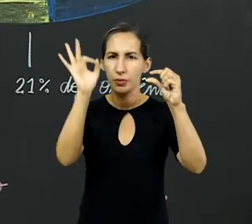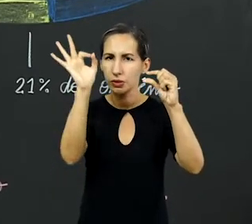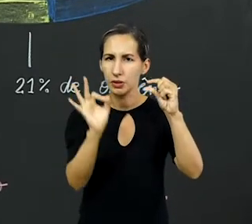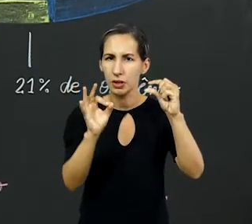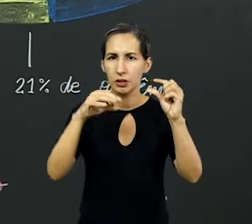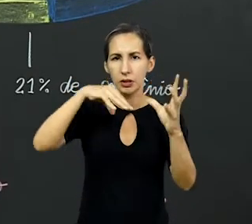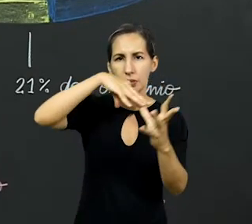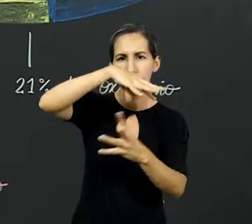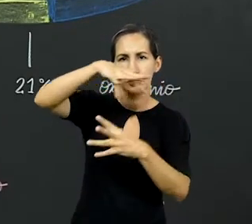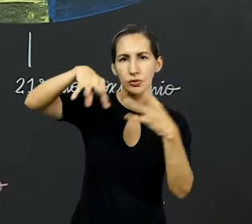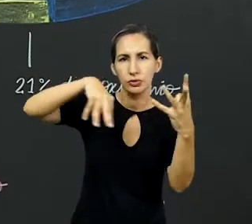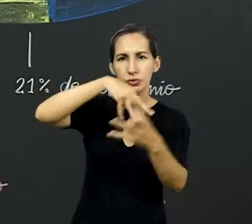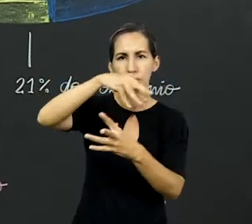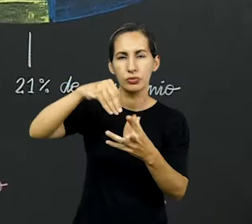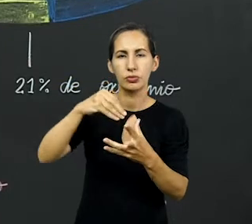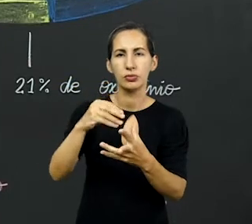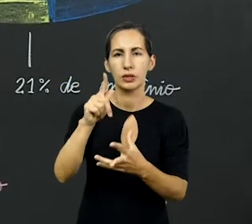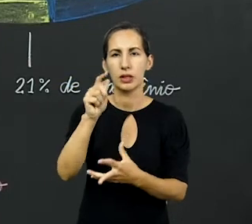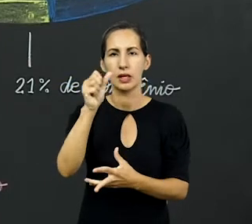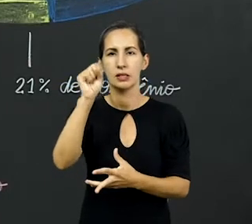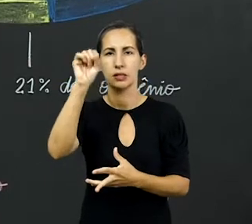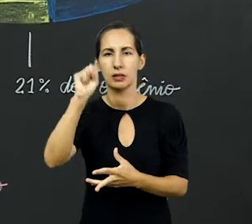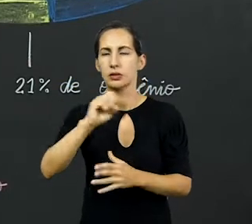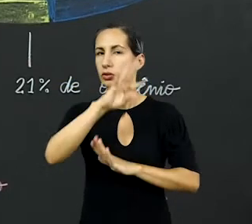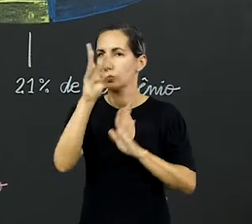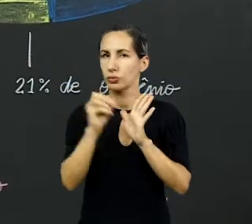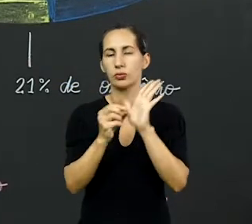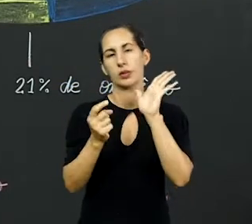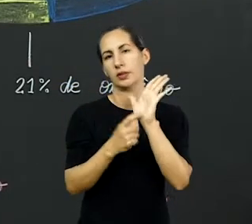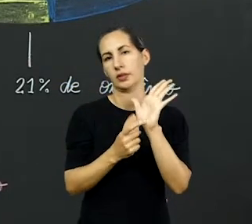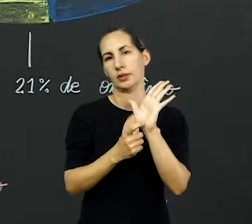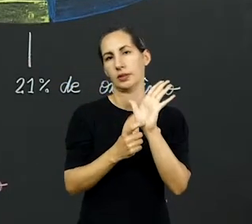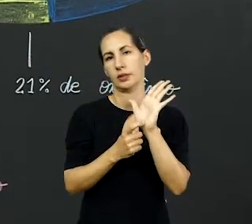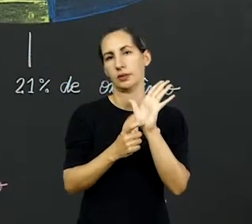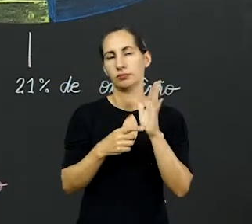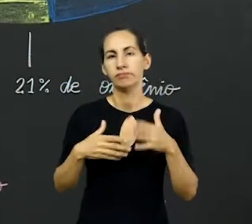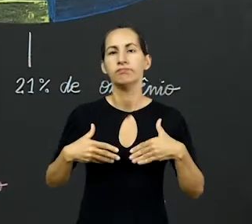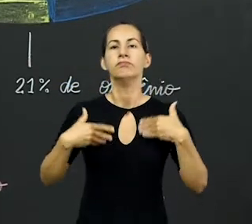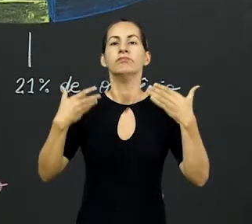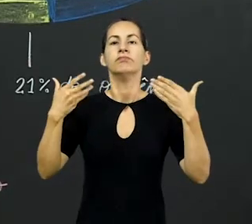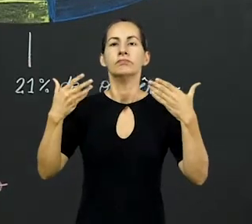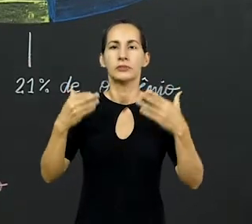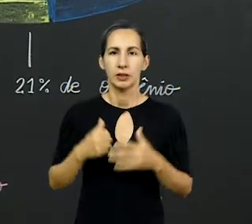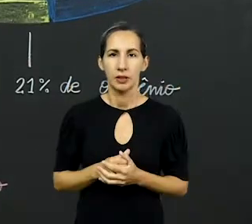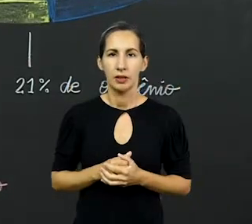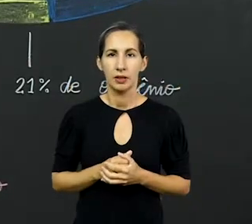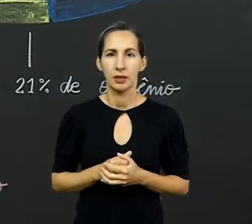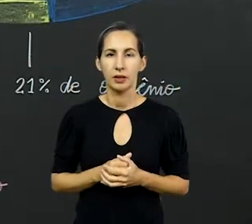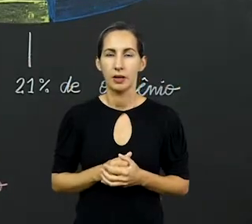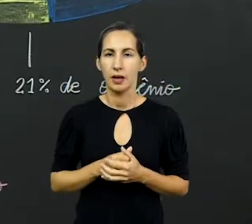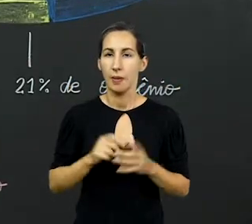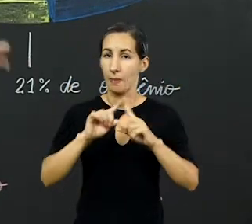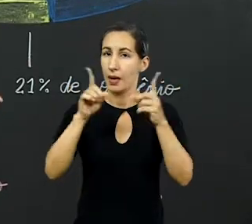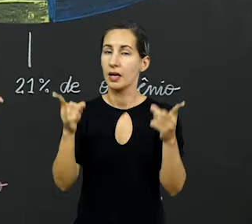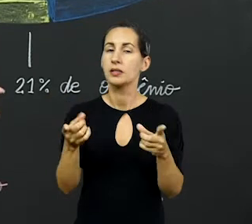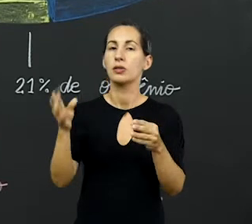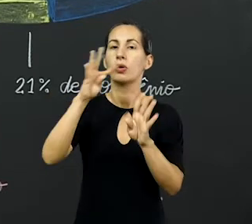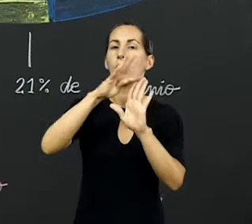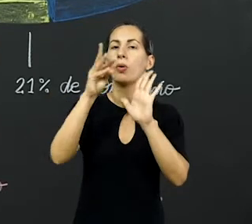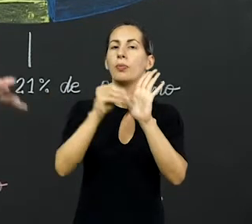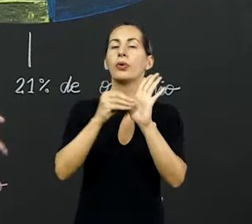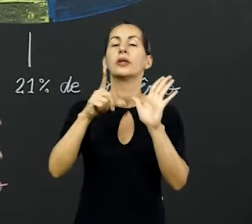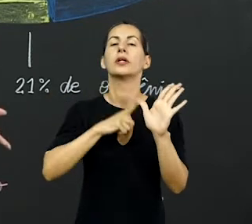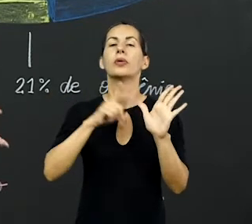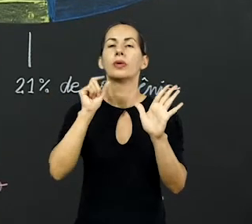uma mistura aí de alguns gases. Tudo isso está aqui, está no ar. Mas esse ar, ele compõe o quê?